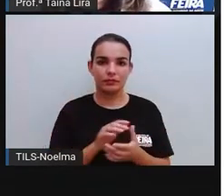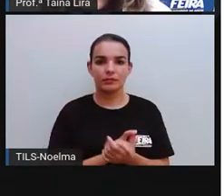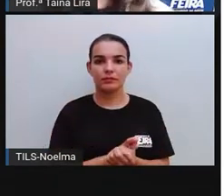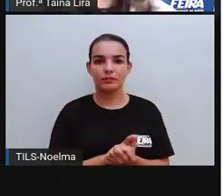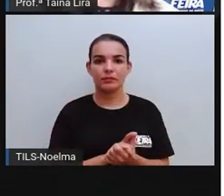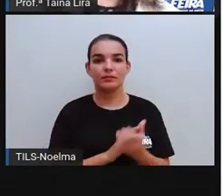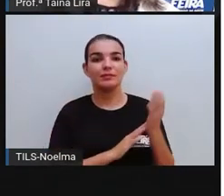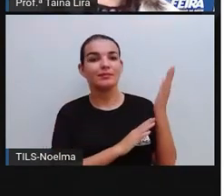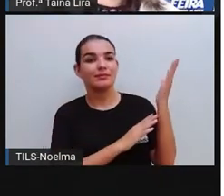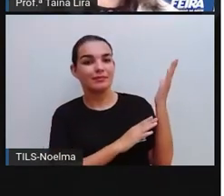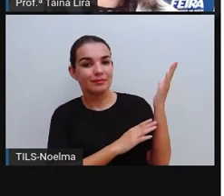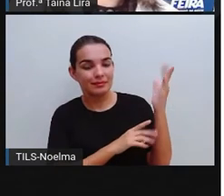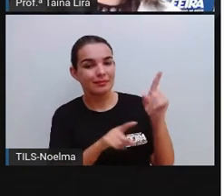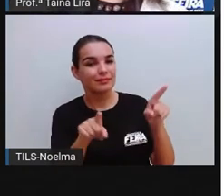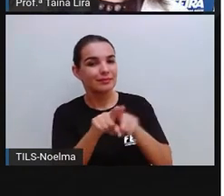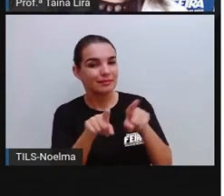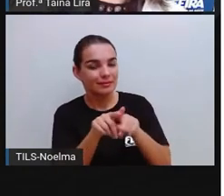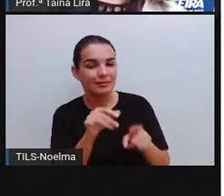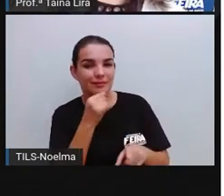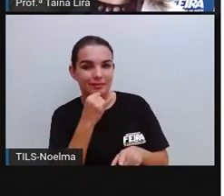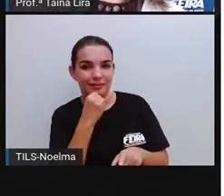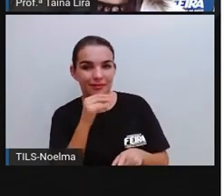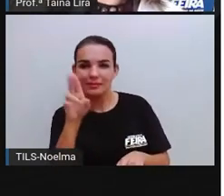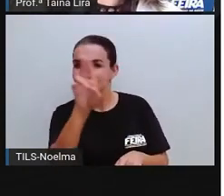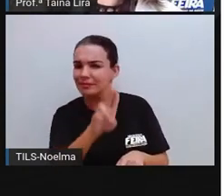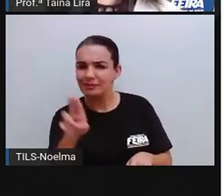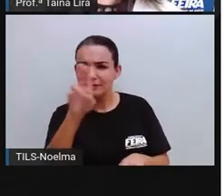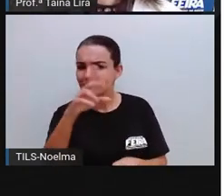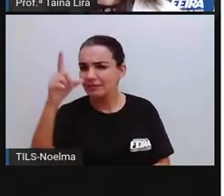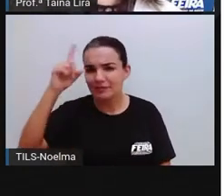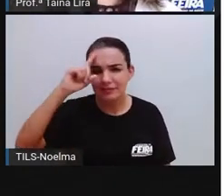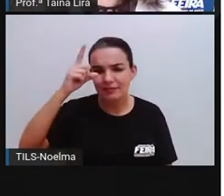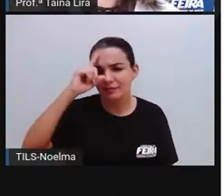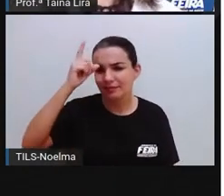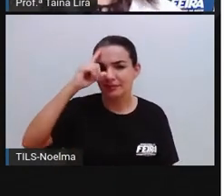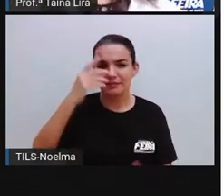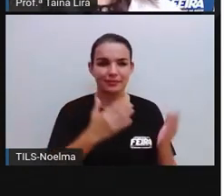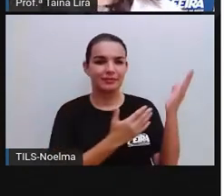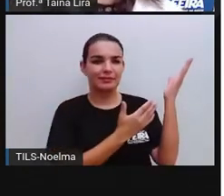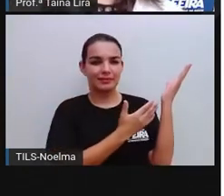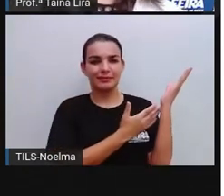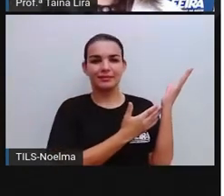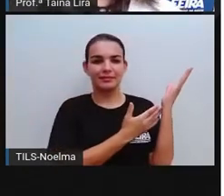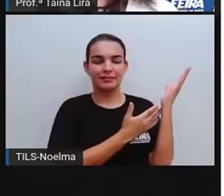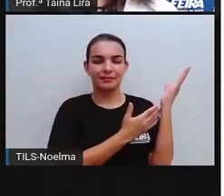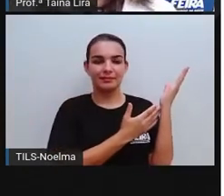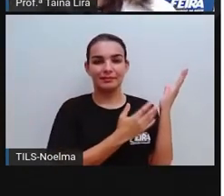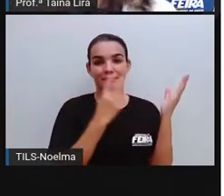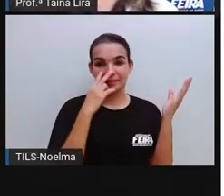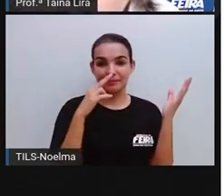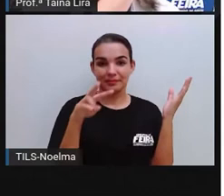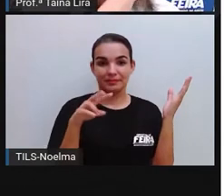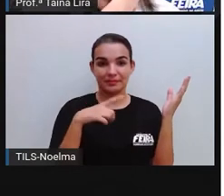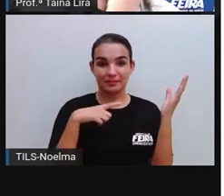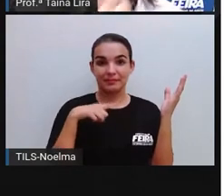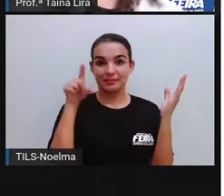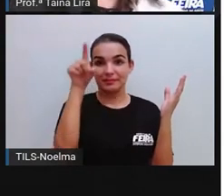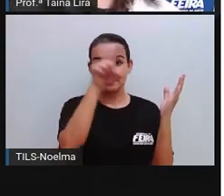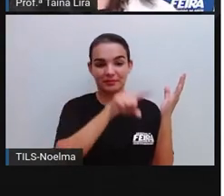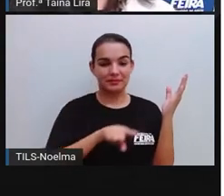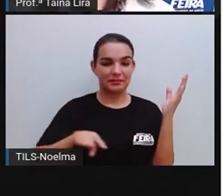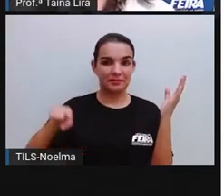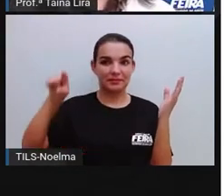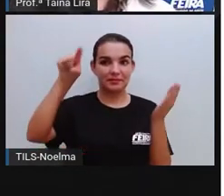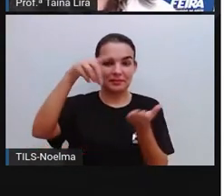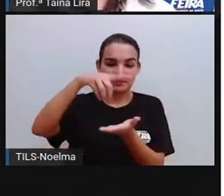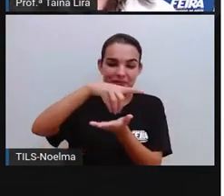E eu trouxe também alguns exemplos aqui, ó, do nosso cotidiano. Então, como são aí arredondados, a Pró